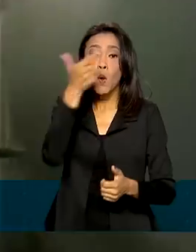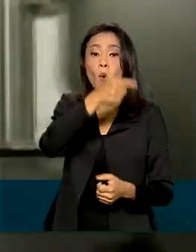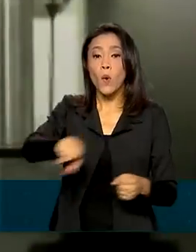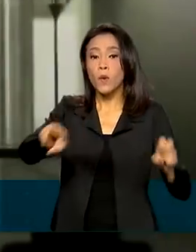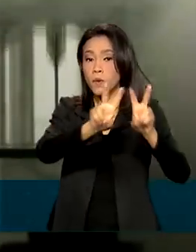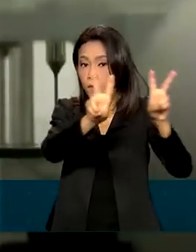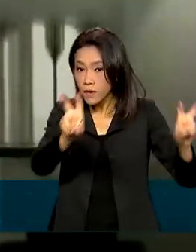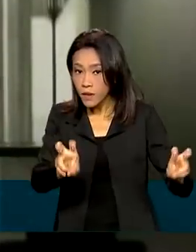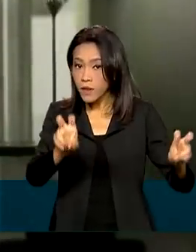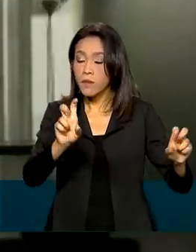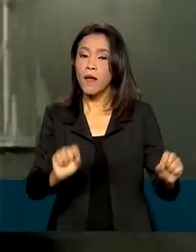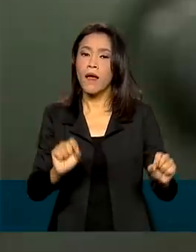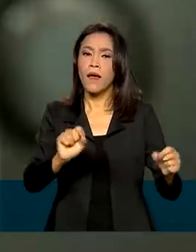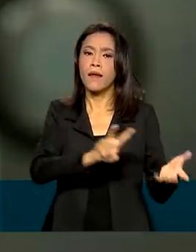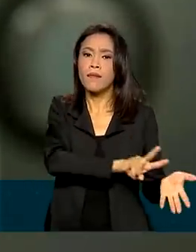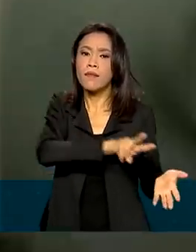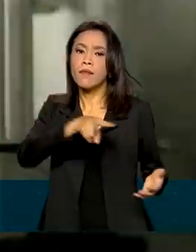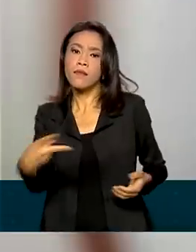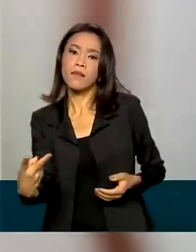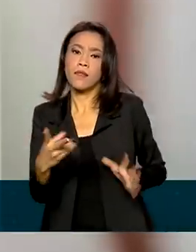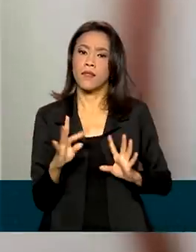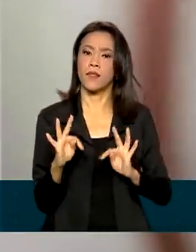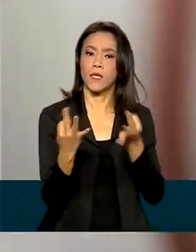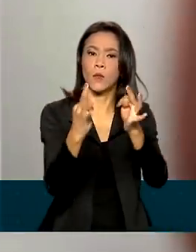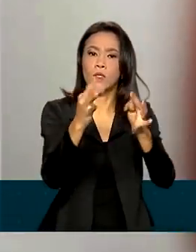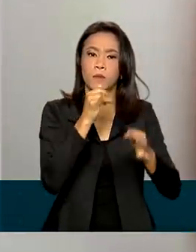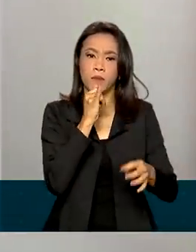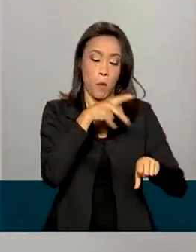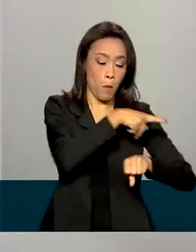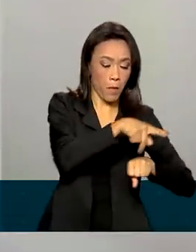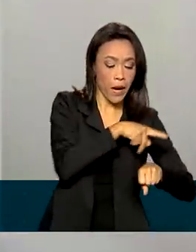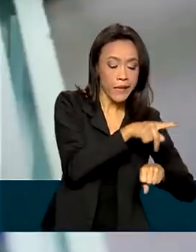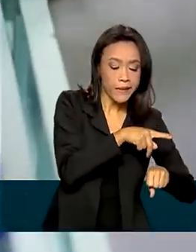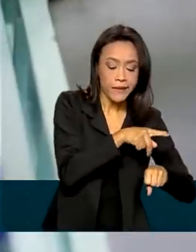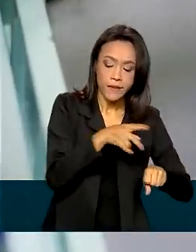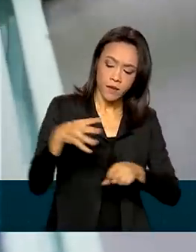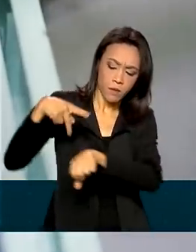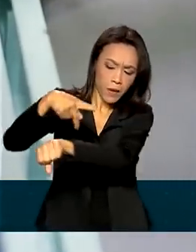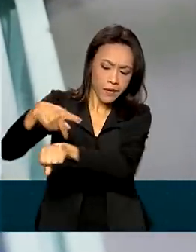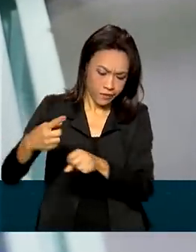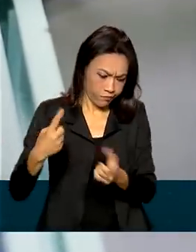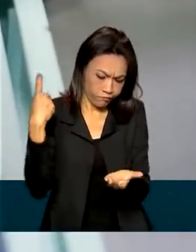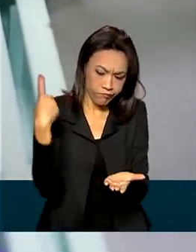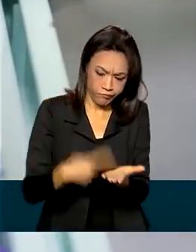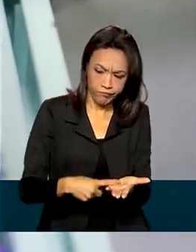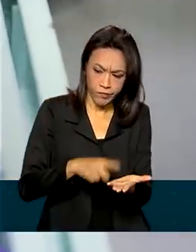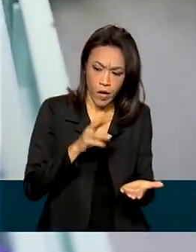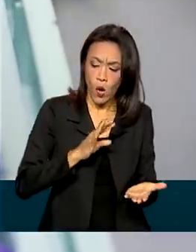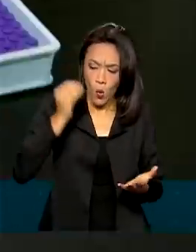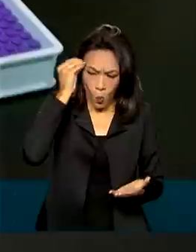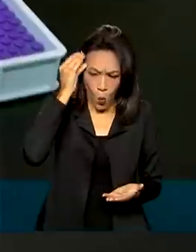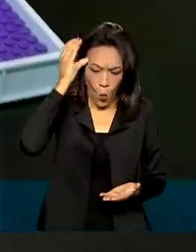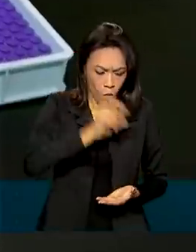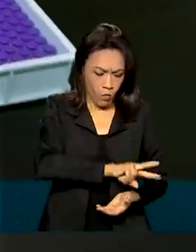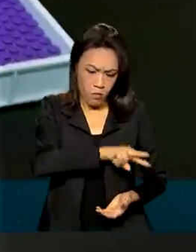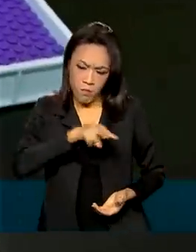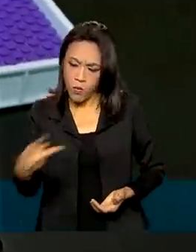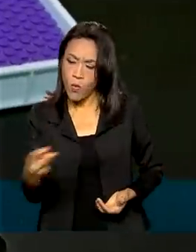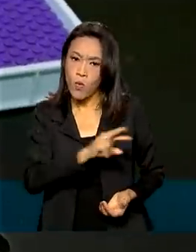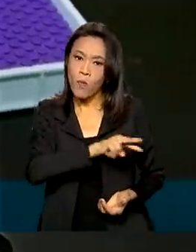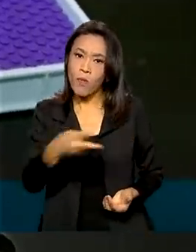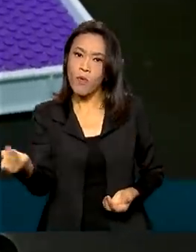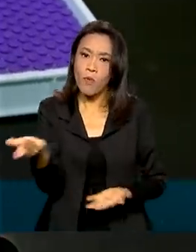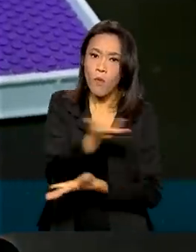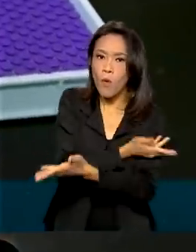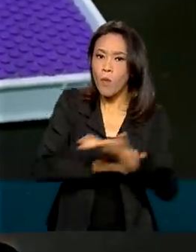chamada transferência de tecnologia, quando um país faz acordo com outro para repassar conhecimentos científicos e